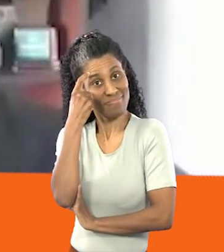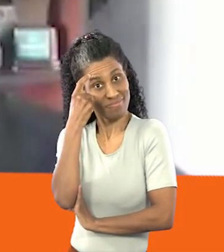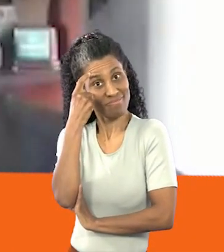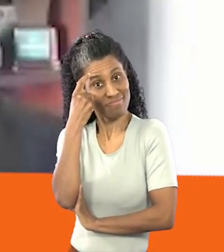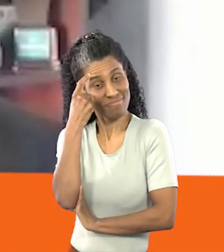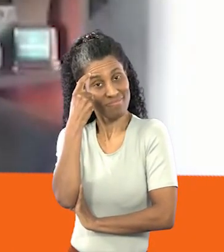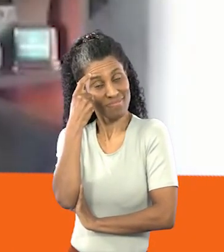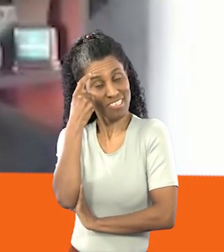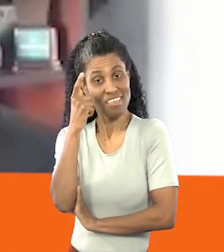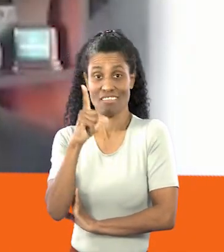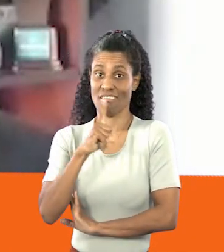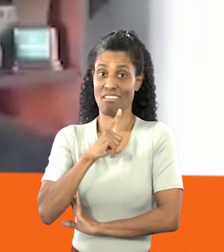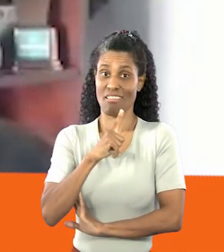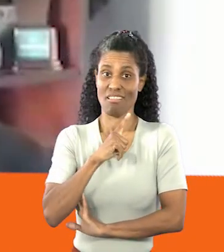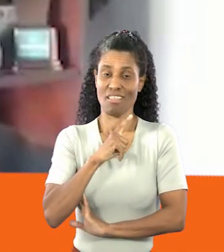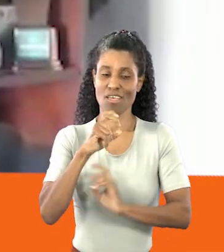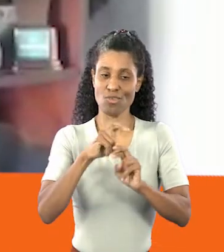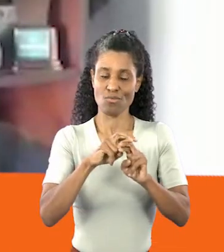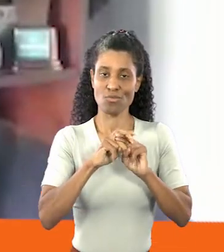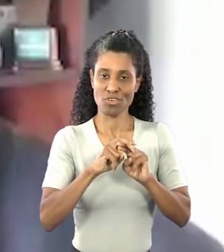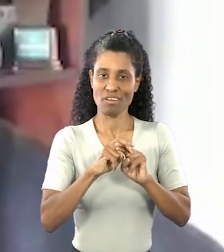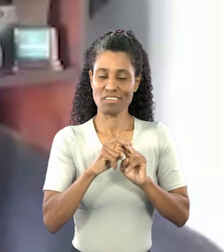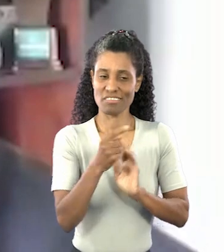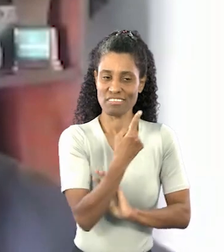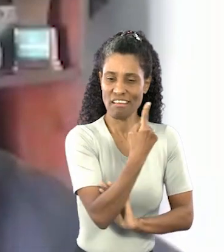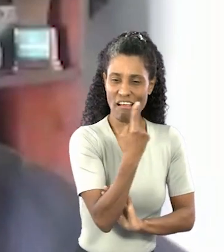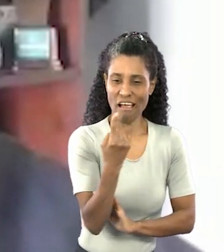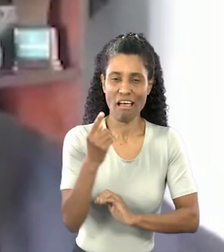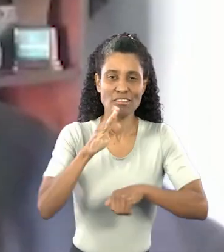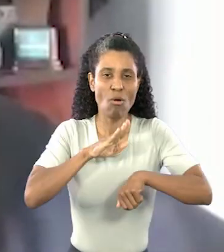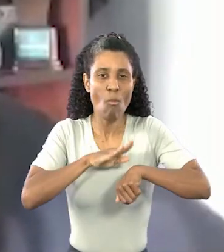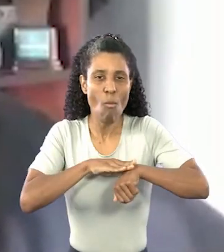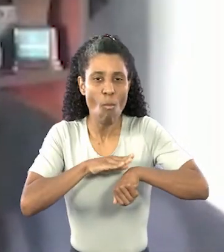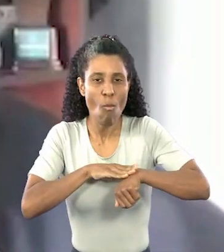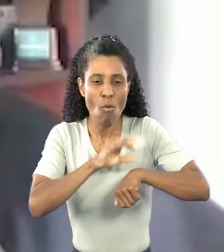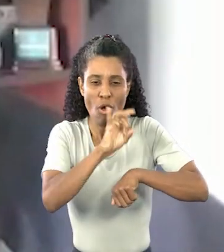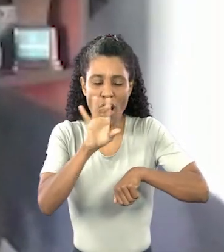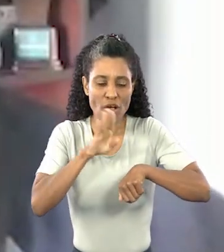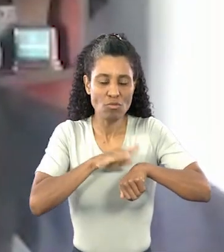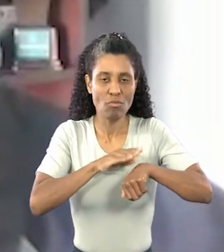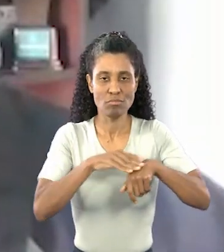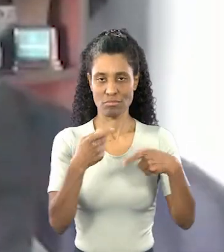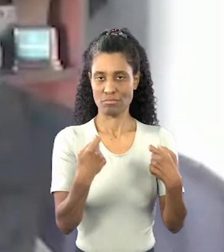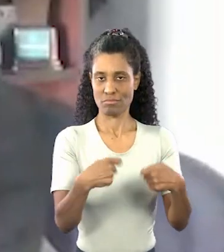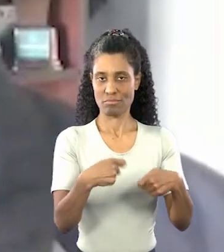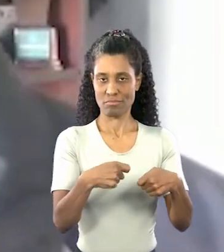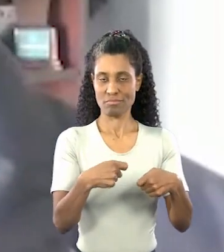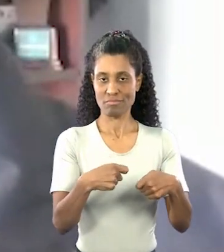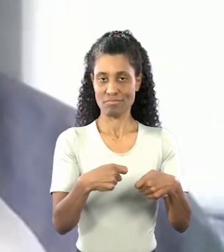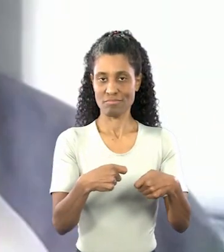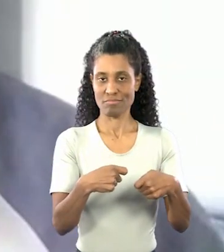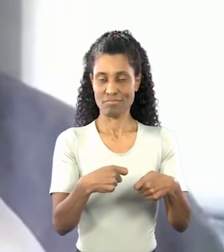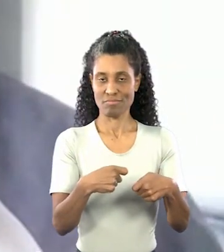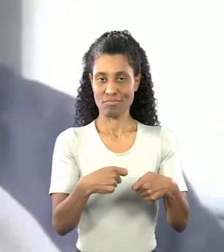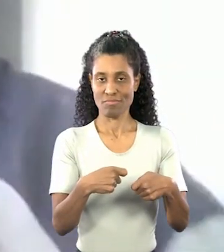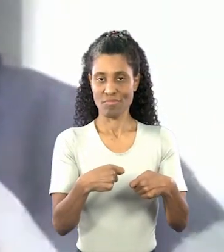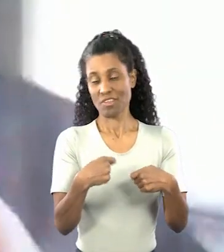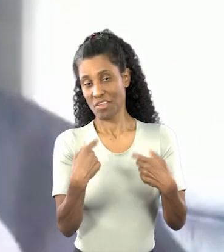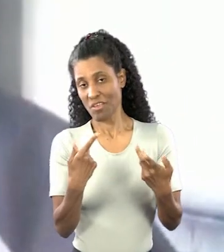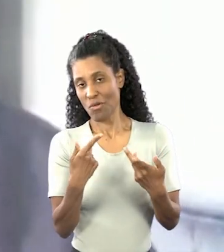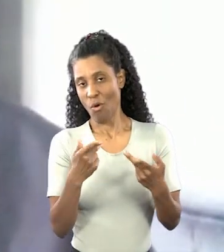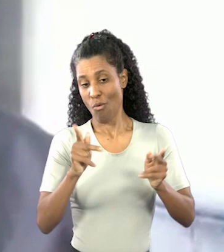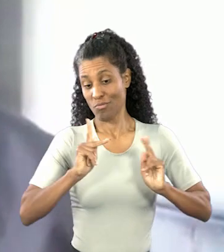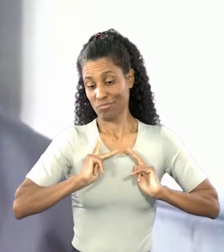emana pelas necessidades de cada momento que um corpo de